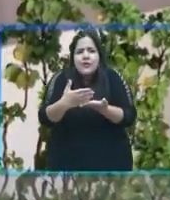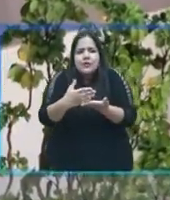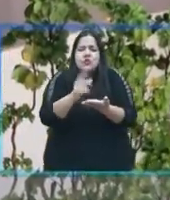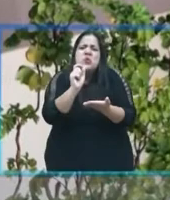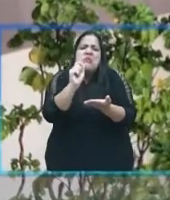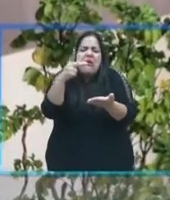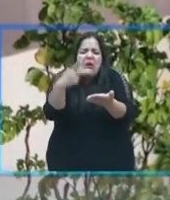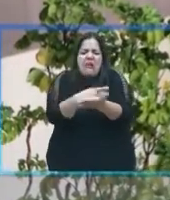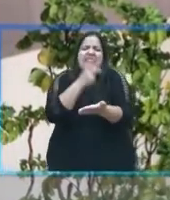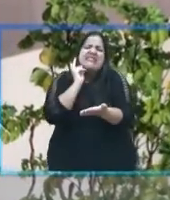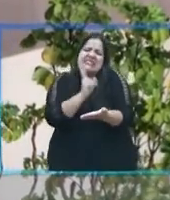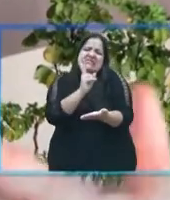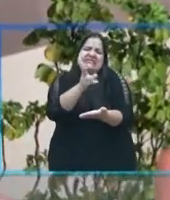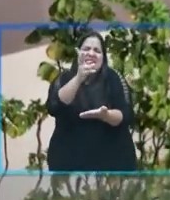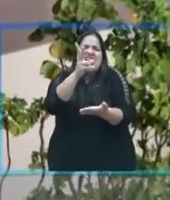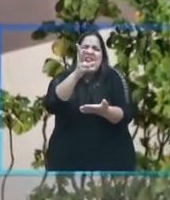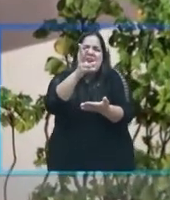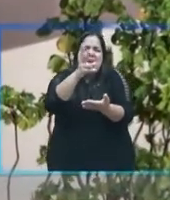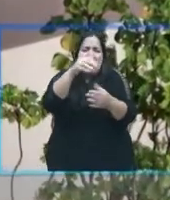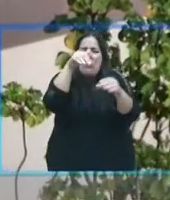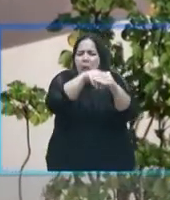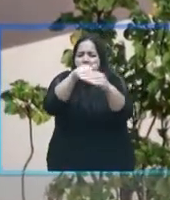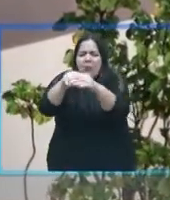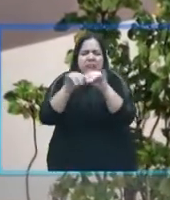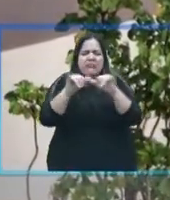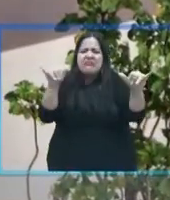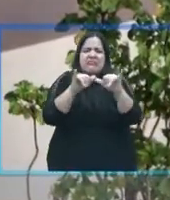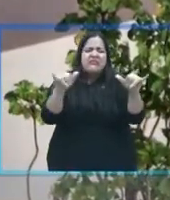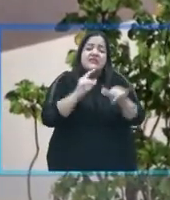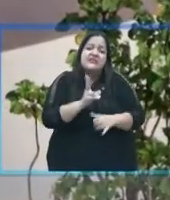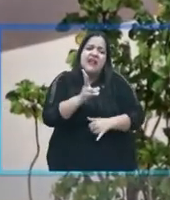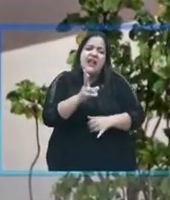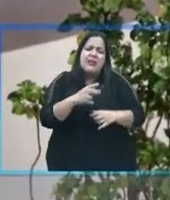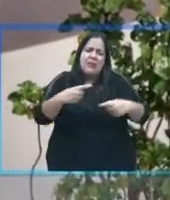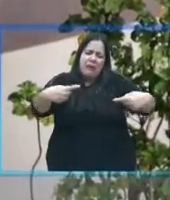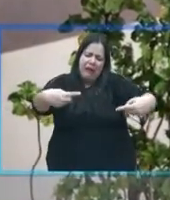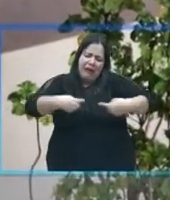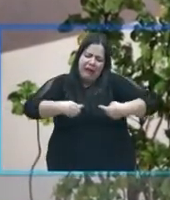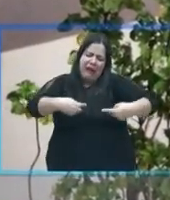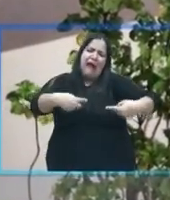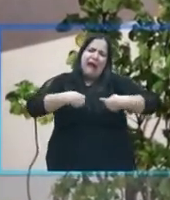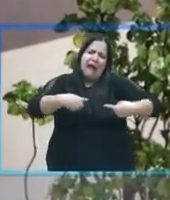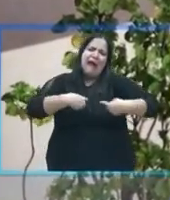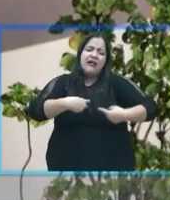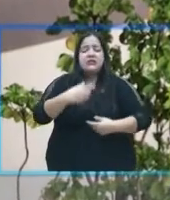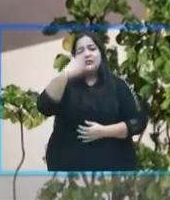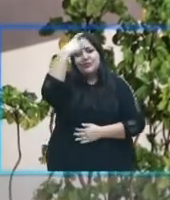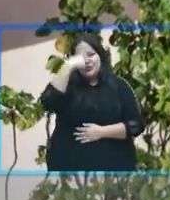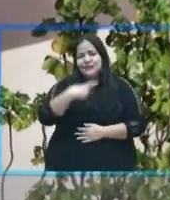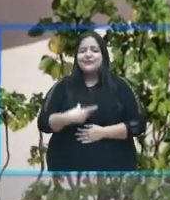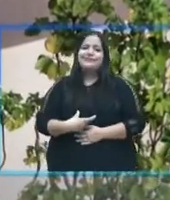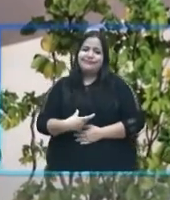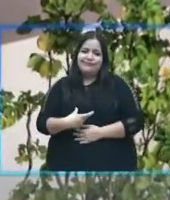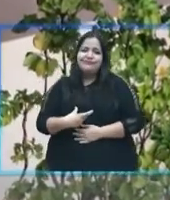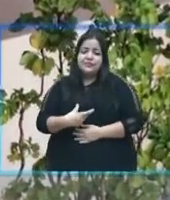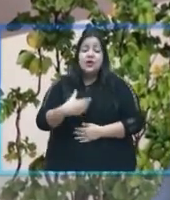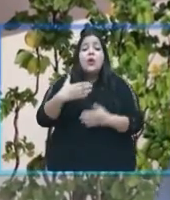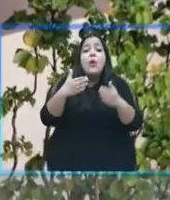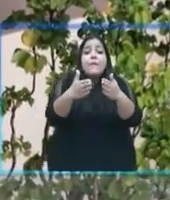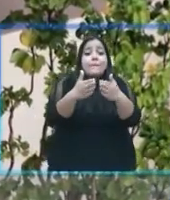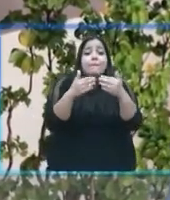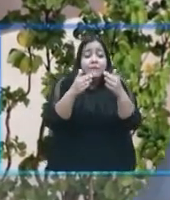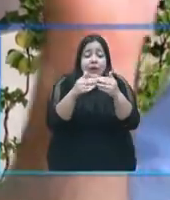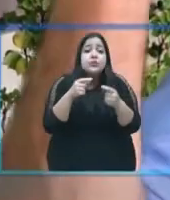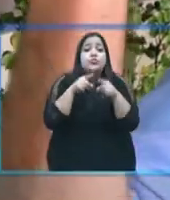acontece comigo em várias eleições. Ataques pessoais. Eu, peço a você